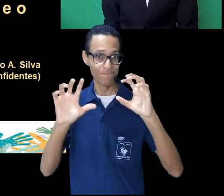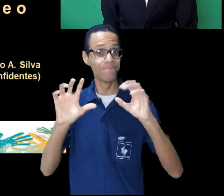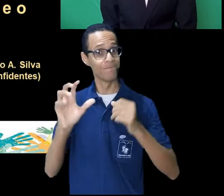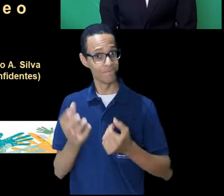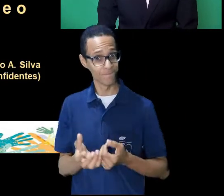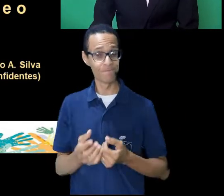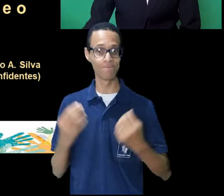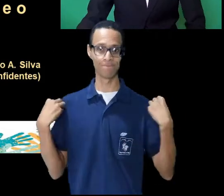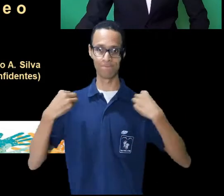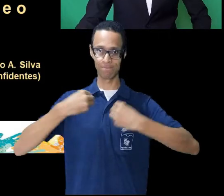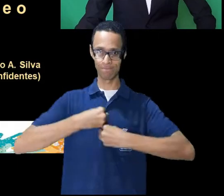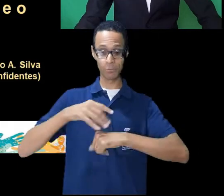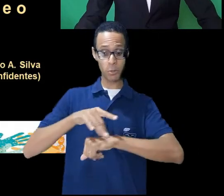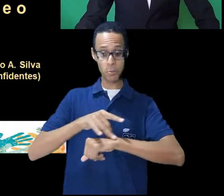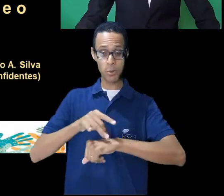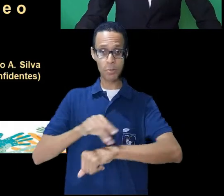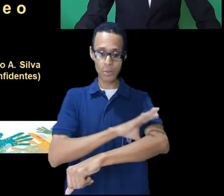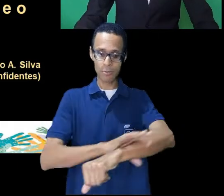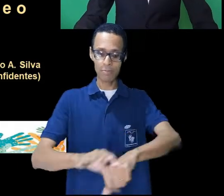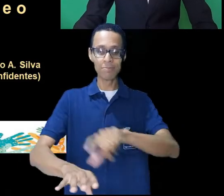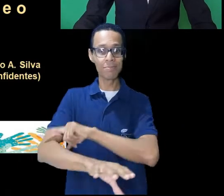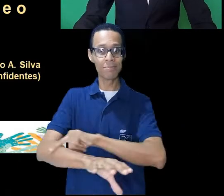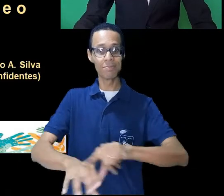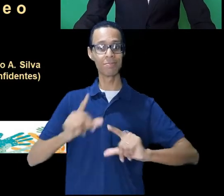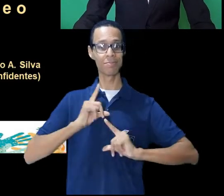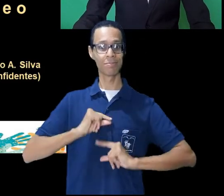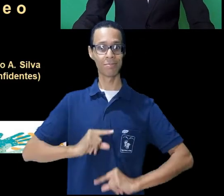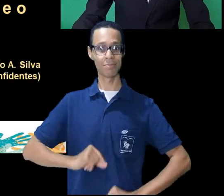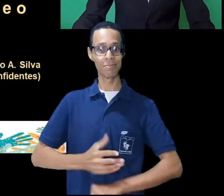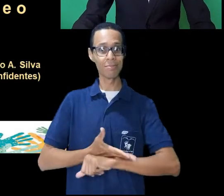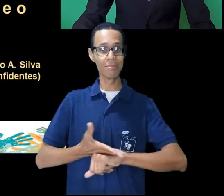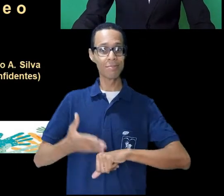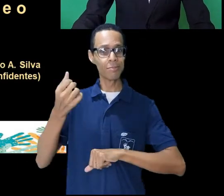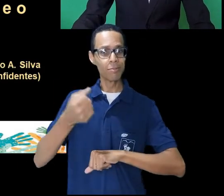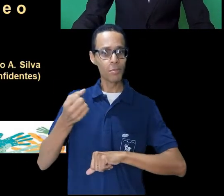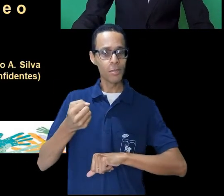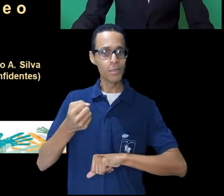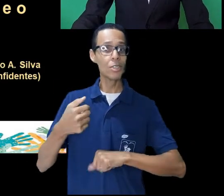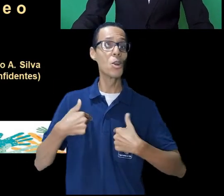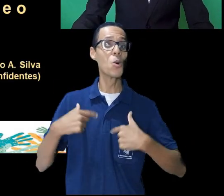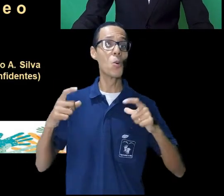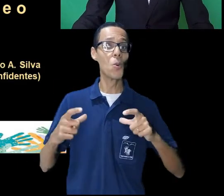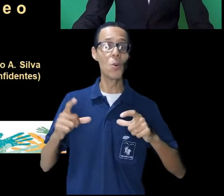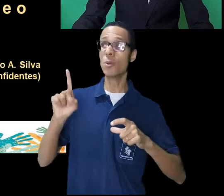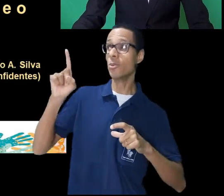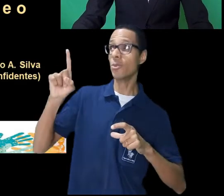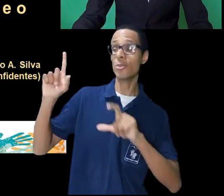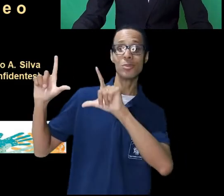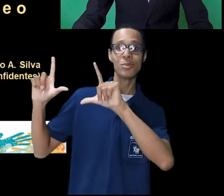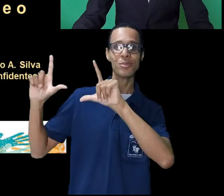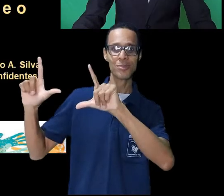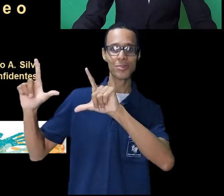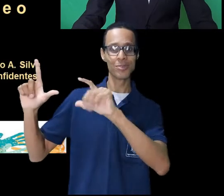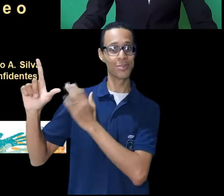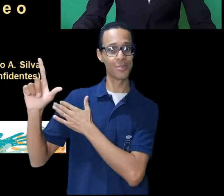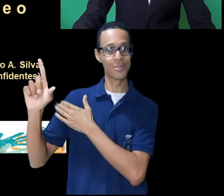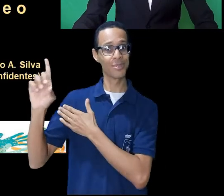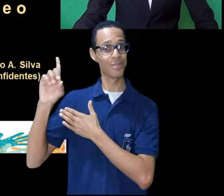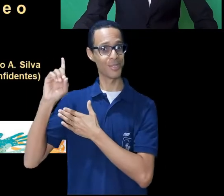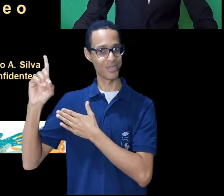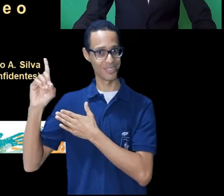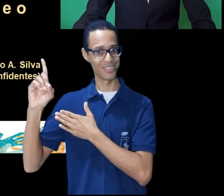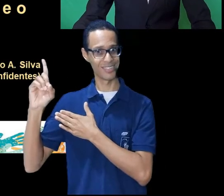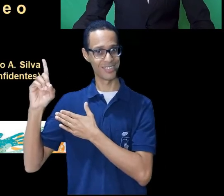cor azul escuro, blazer preto e camisa branca. Estou em enquadramento de busto em janela na parte